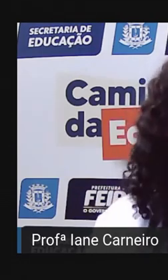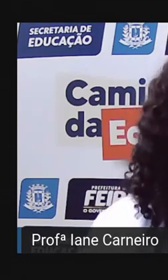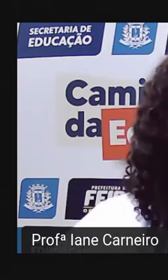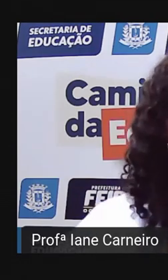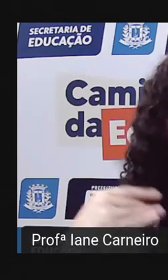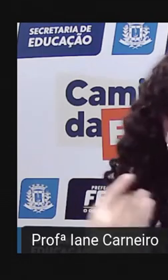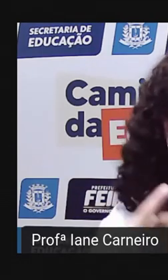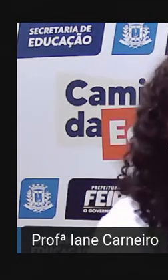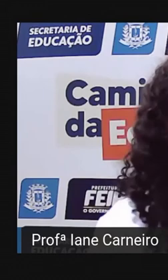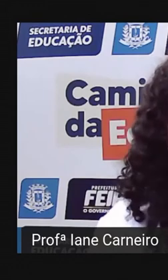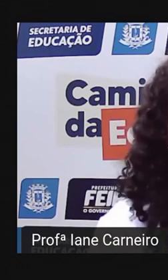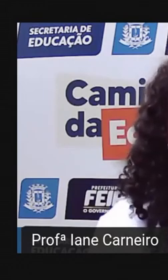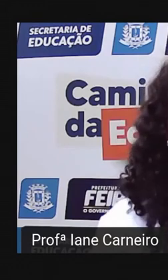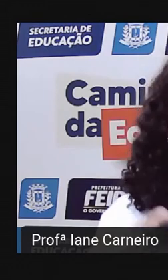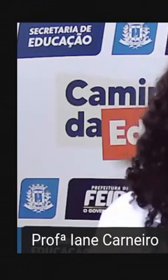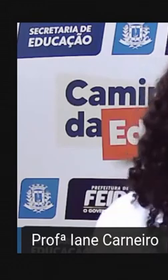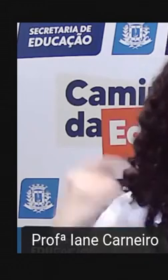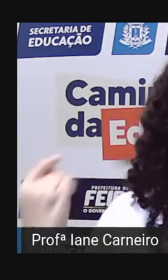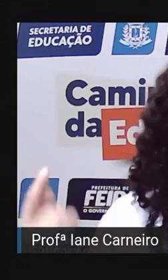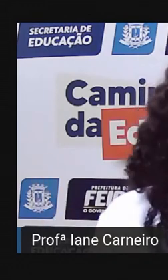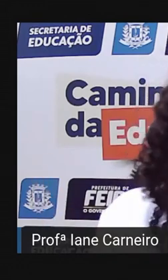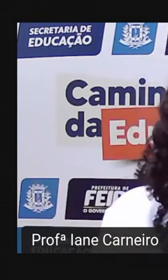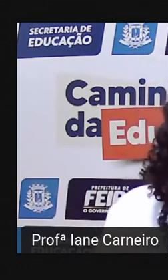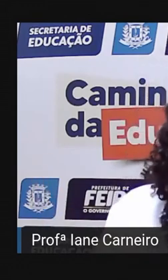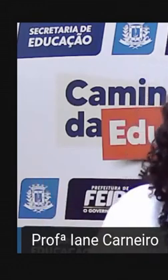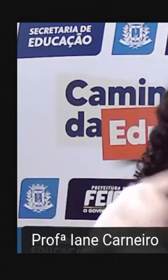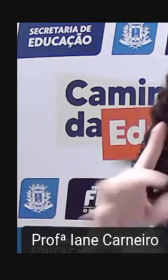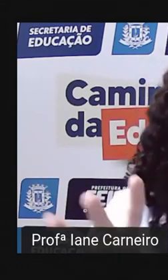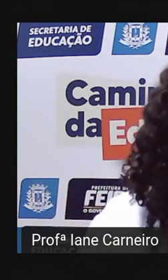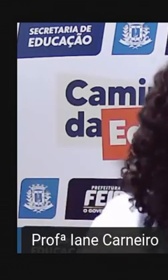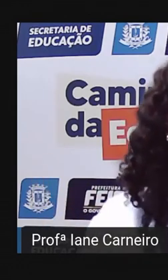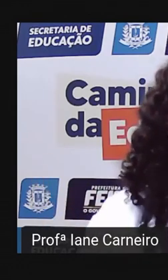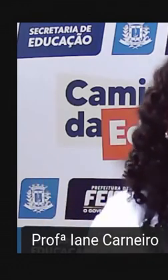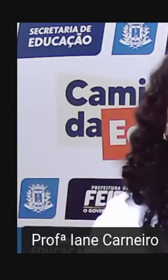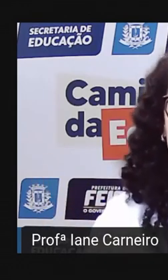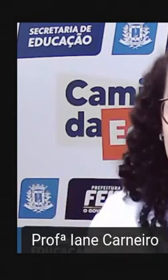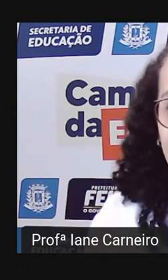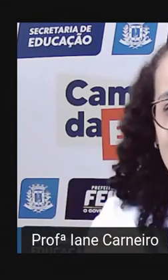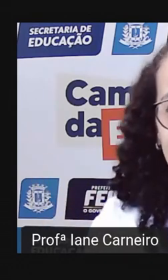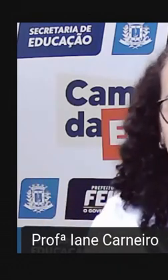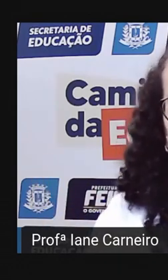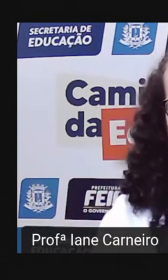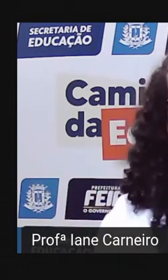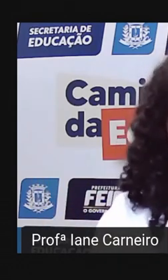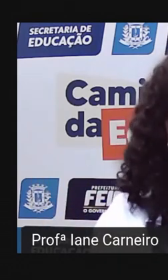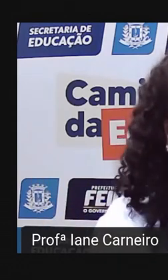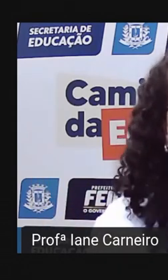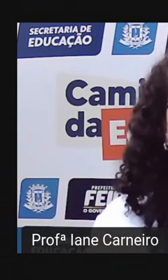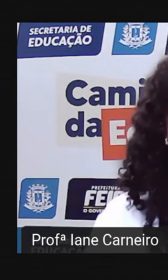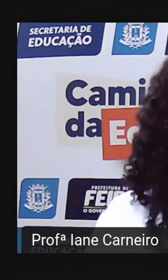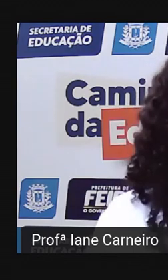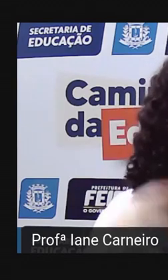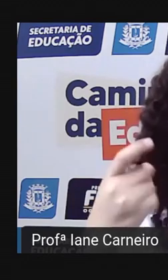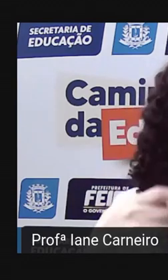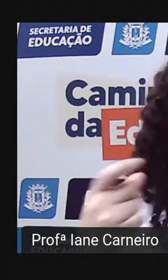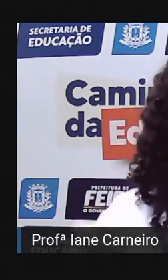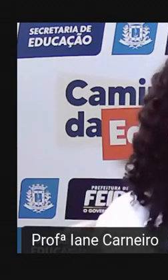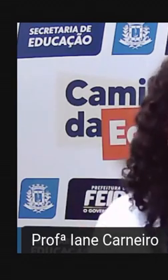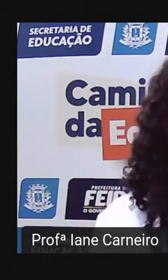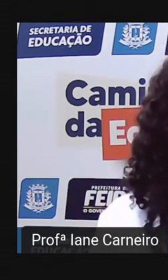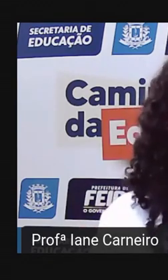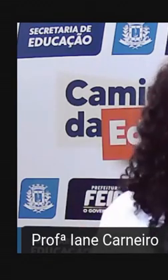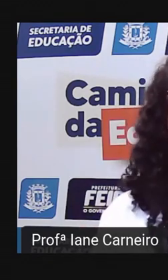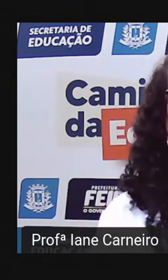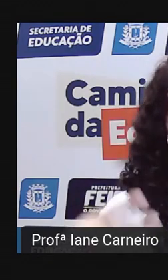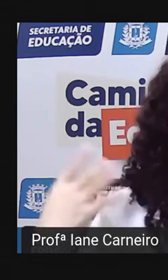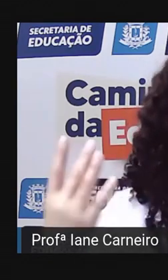oportunidade de movimentar o corpo E põe em prática aí Alguma dessas cantigas Do areté Que é tão legal Dessas de tomar